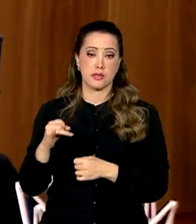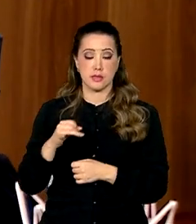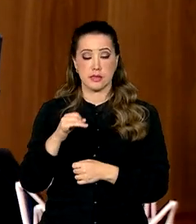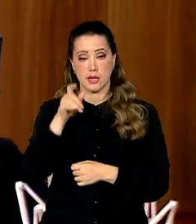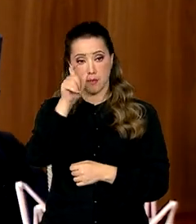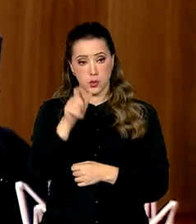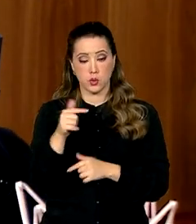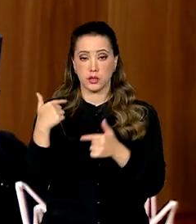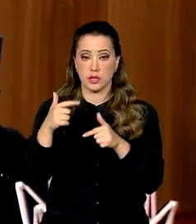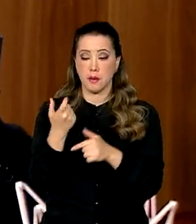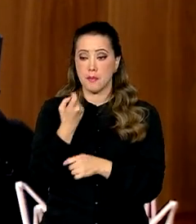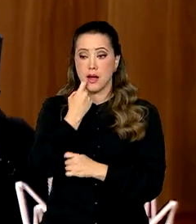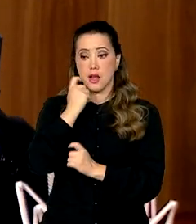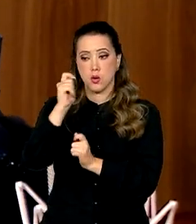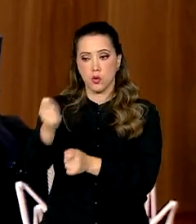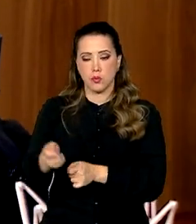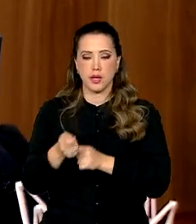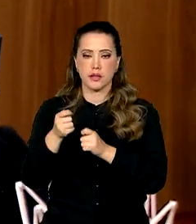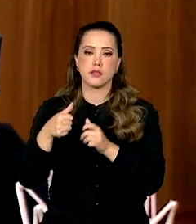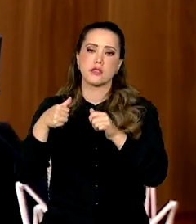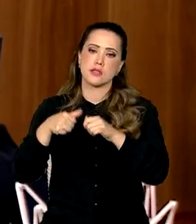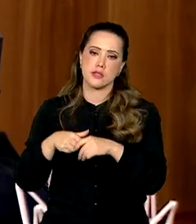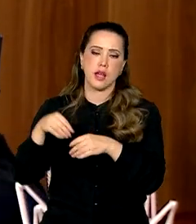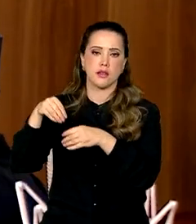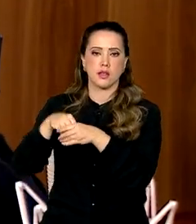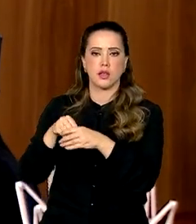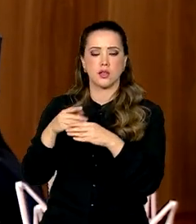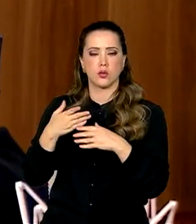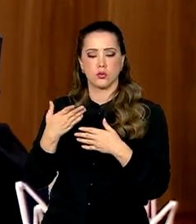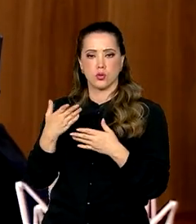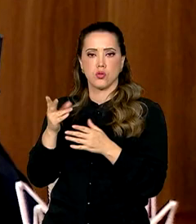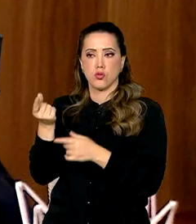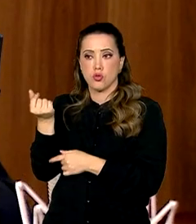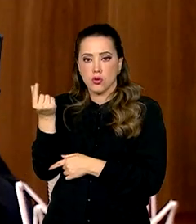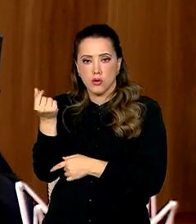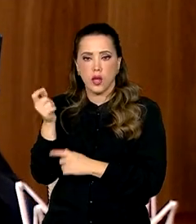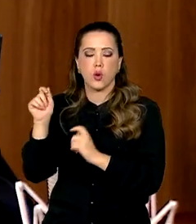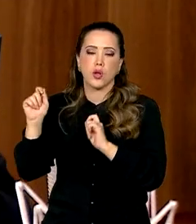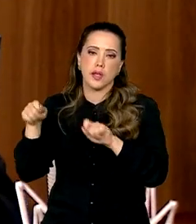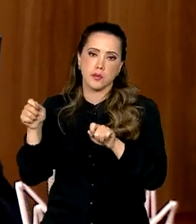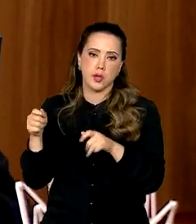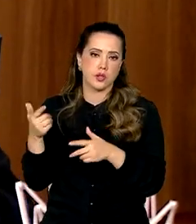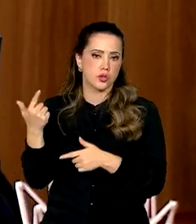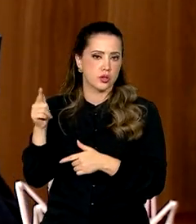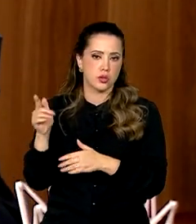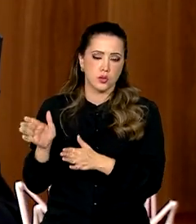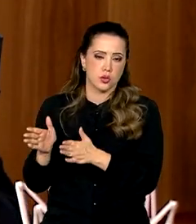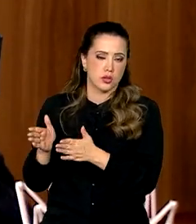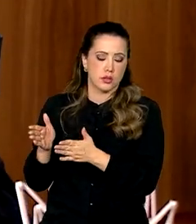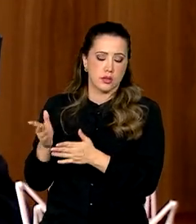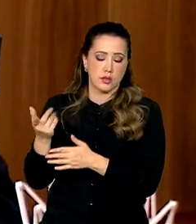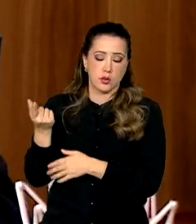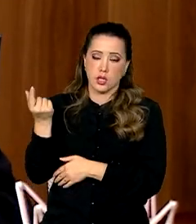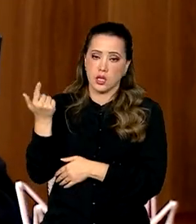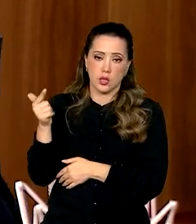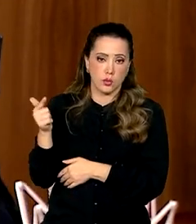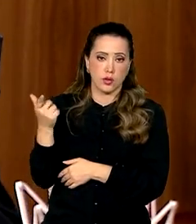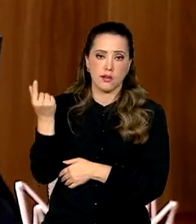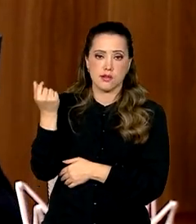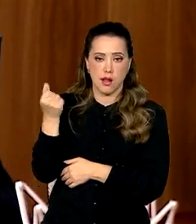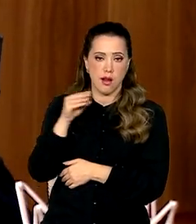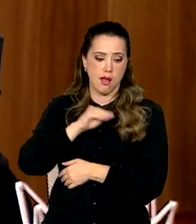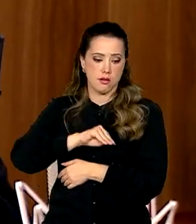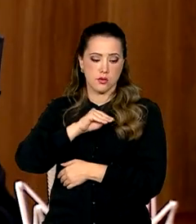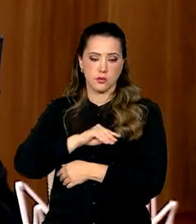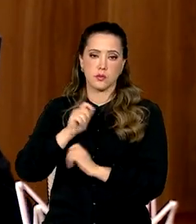está incluído naquela faixa que pode perceber que não tem uma renda que permita